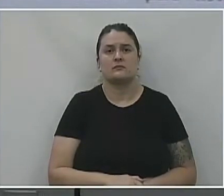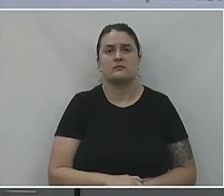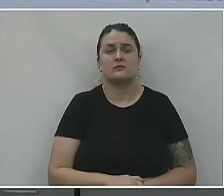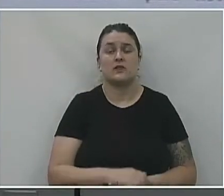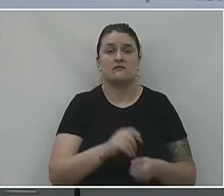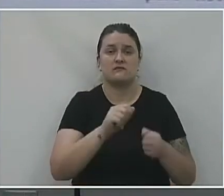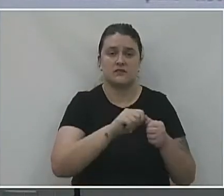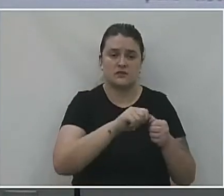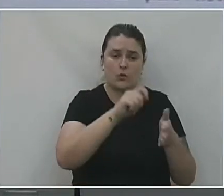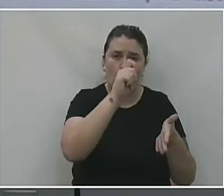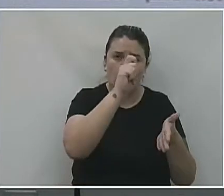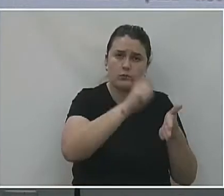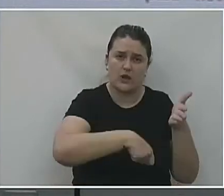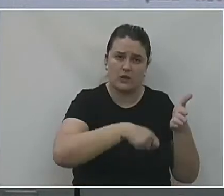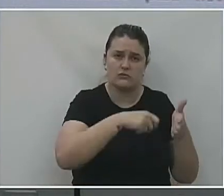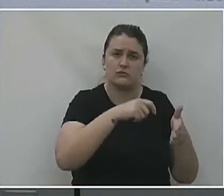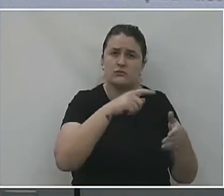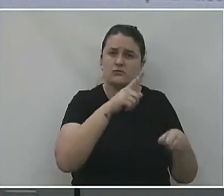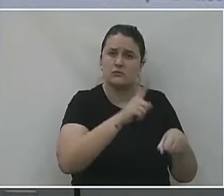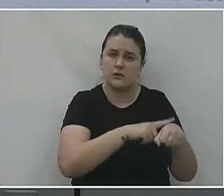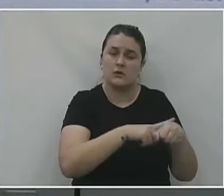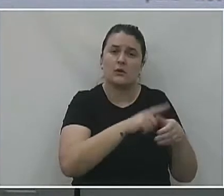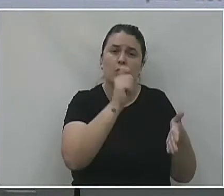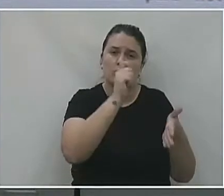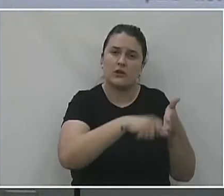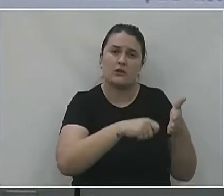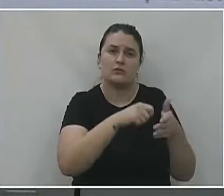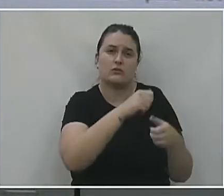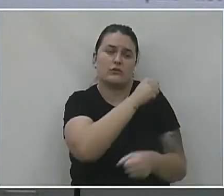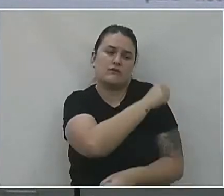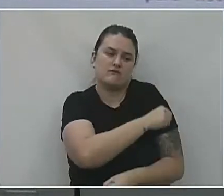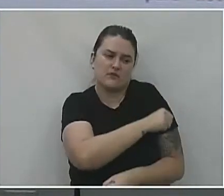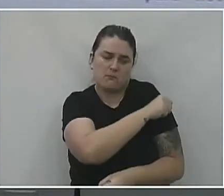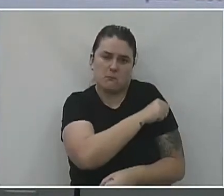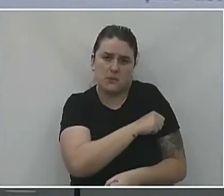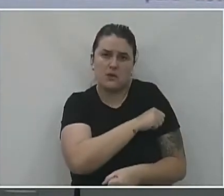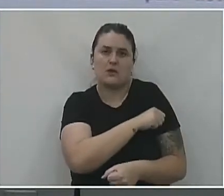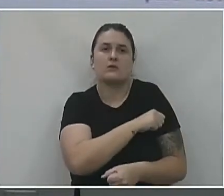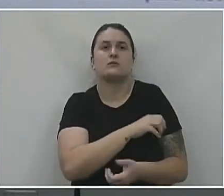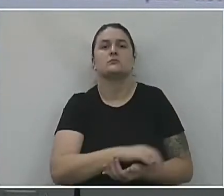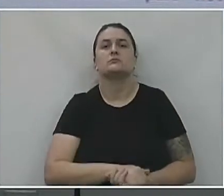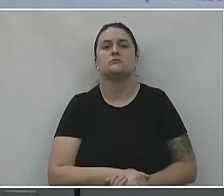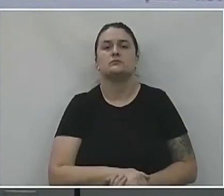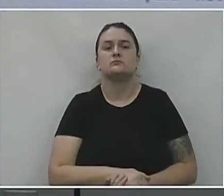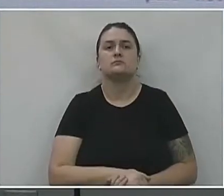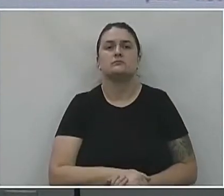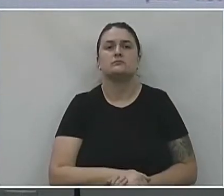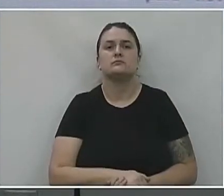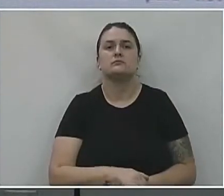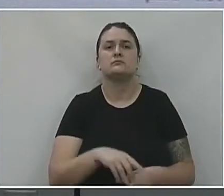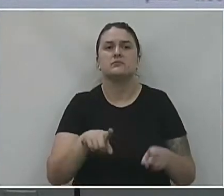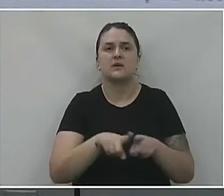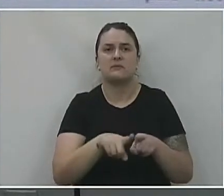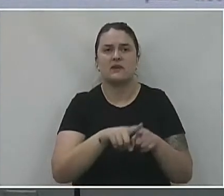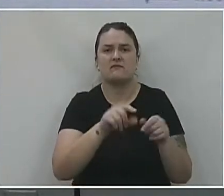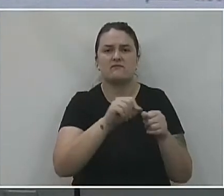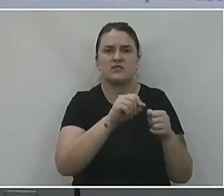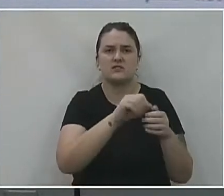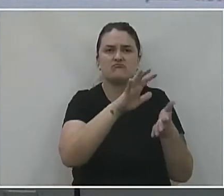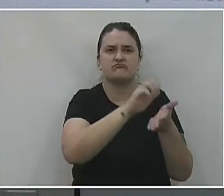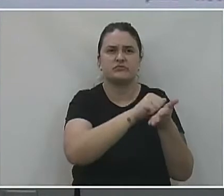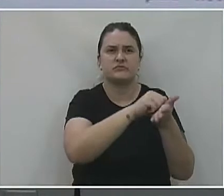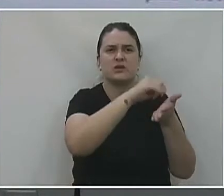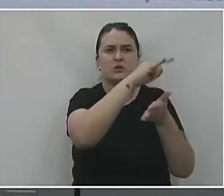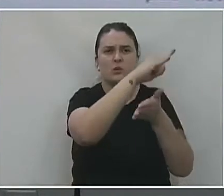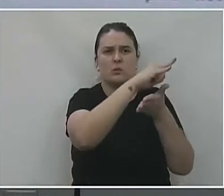Contratos emergenciais para a contratação de enfermeiros e técnicos, como eu tinha falado antes. E o credenciamento da unidade de